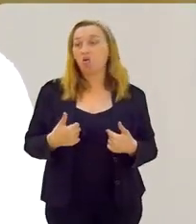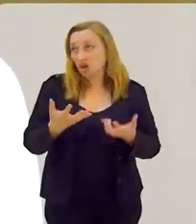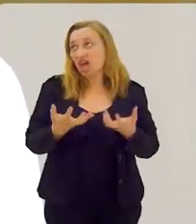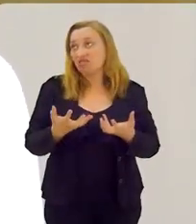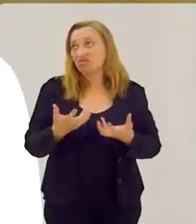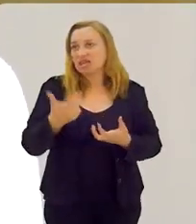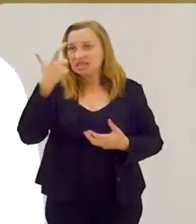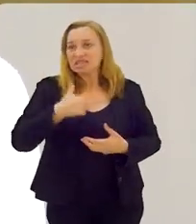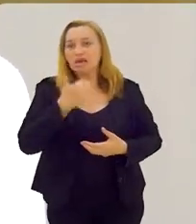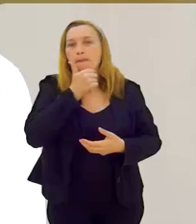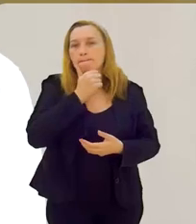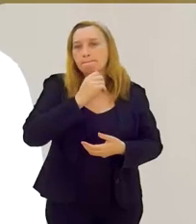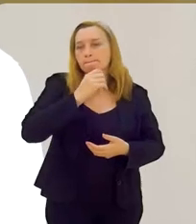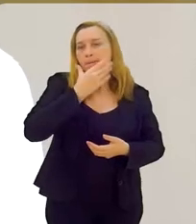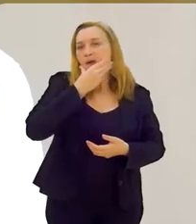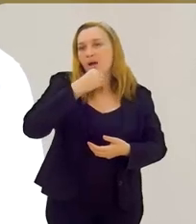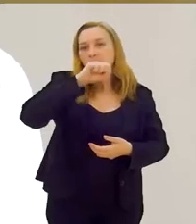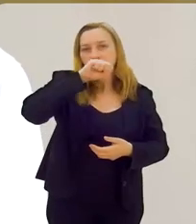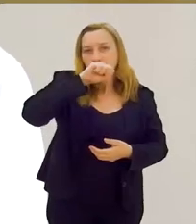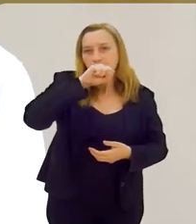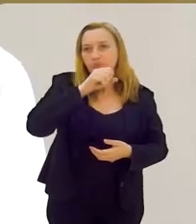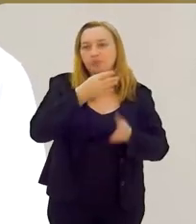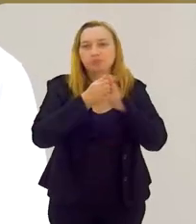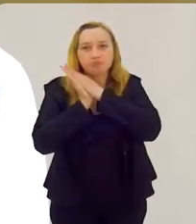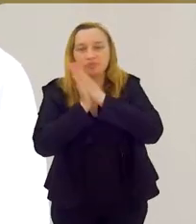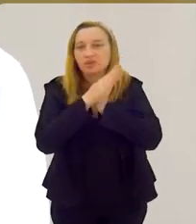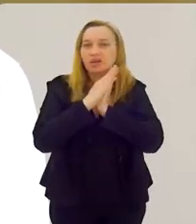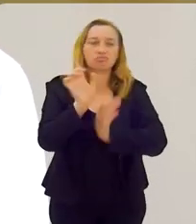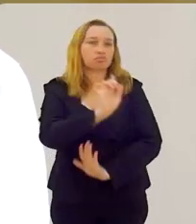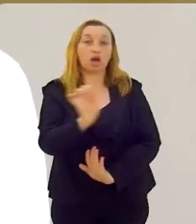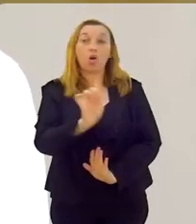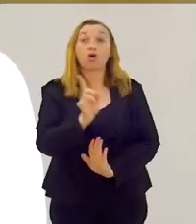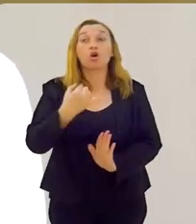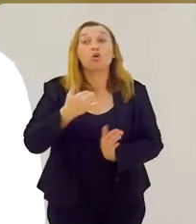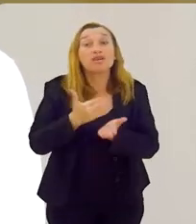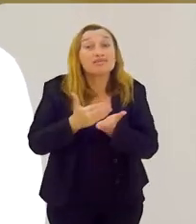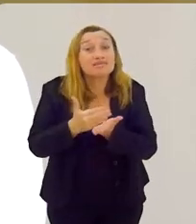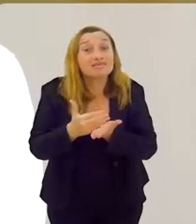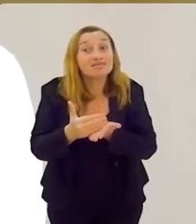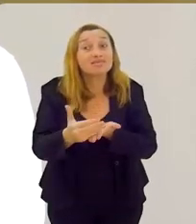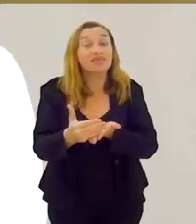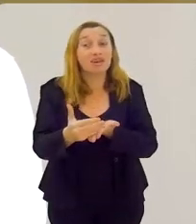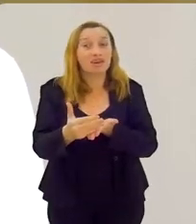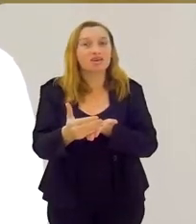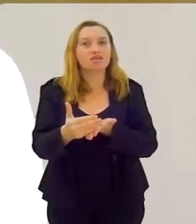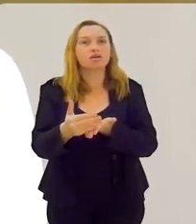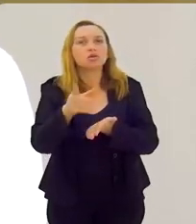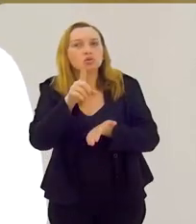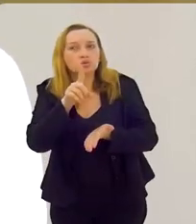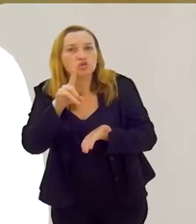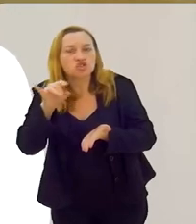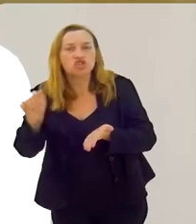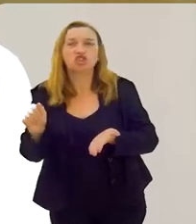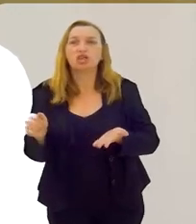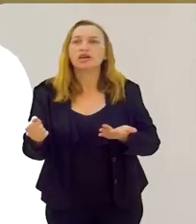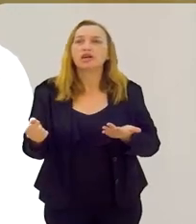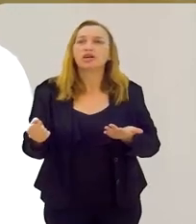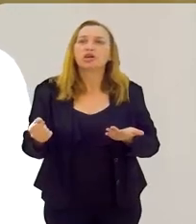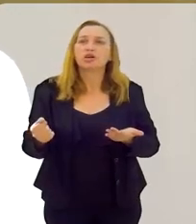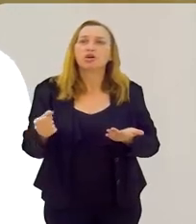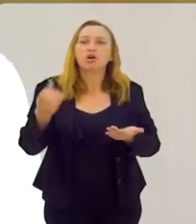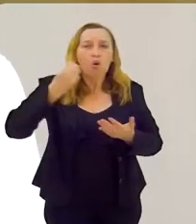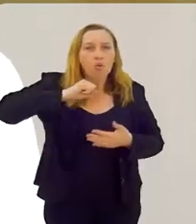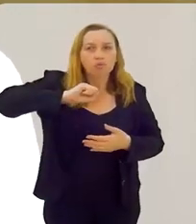santo porque eu quero ser pai de santo. Não. Eu passei a ser pai de santo num dia que